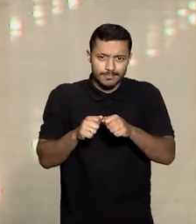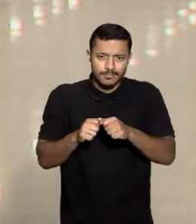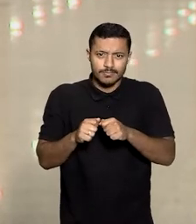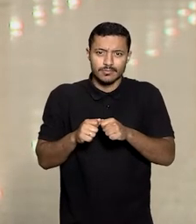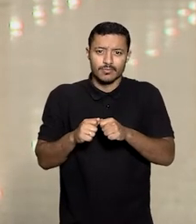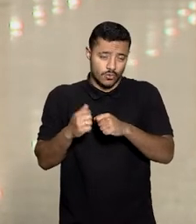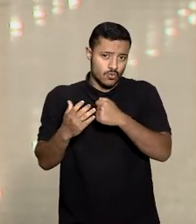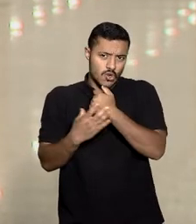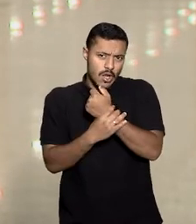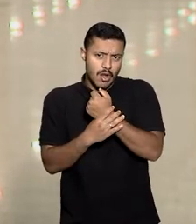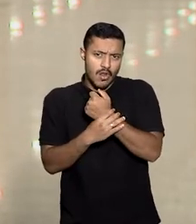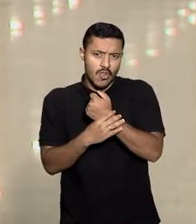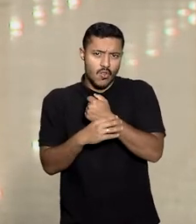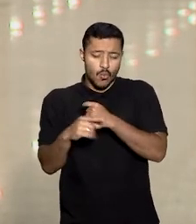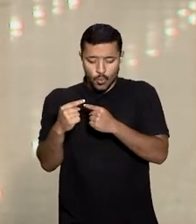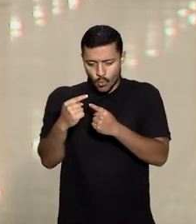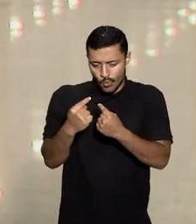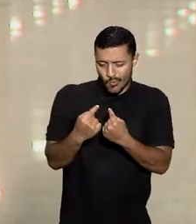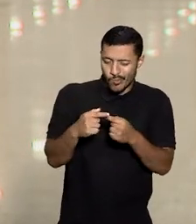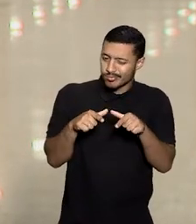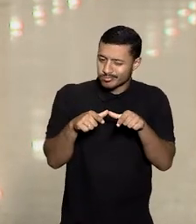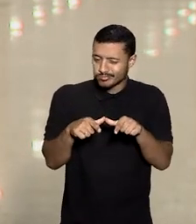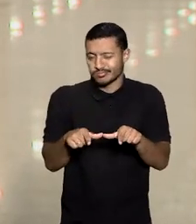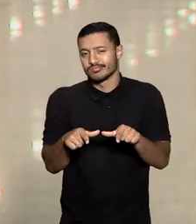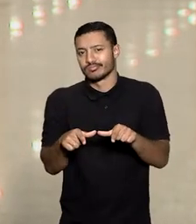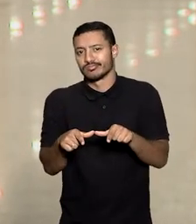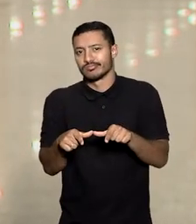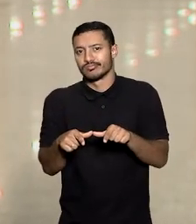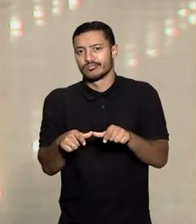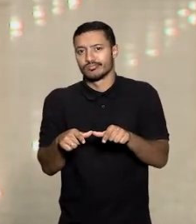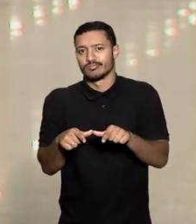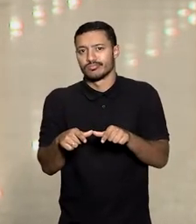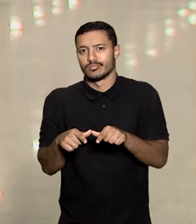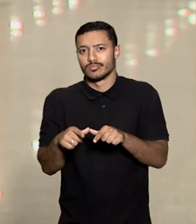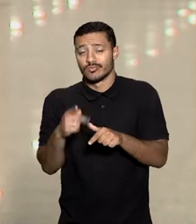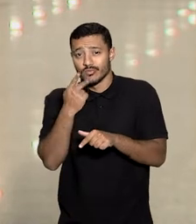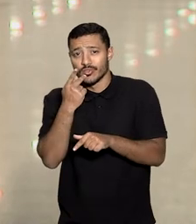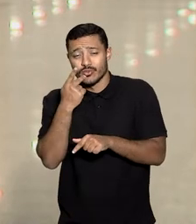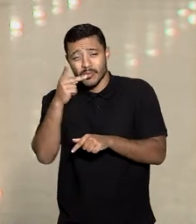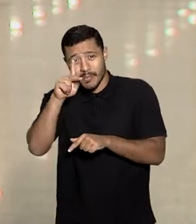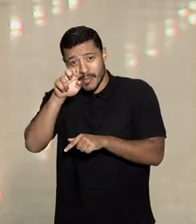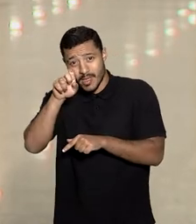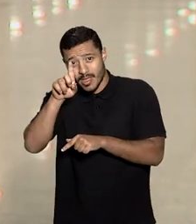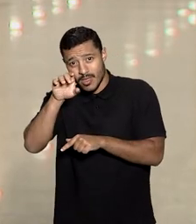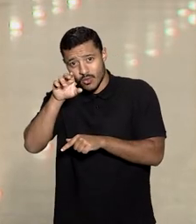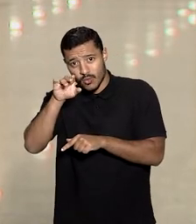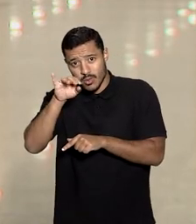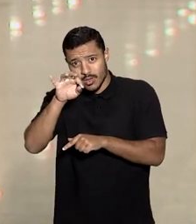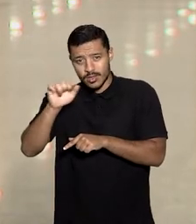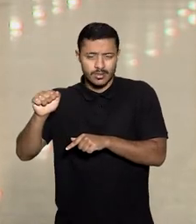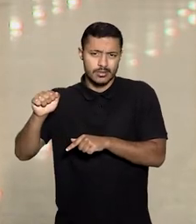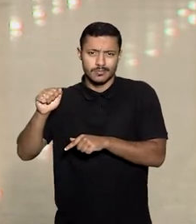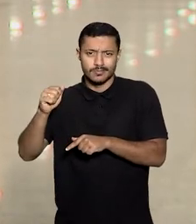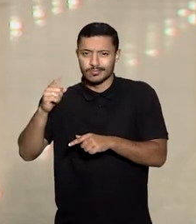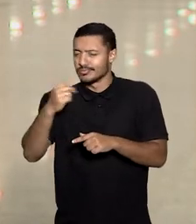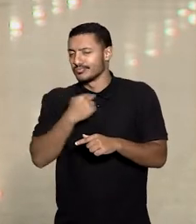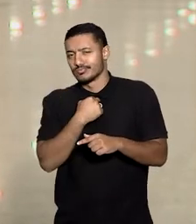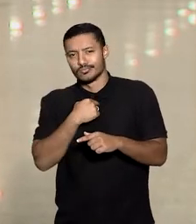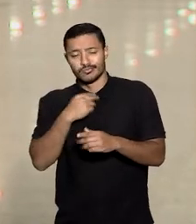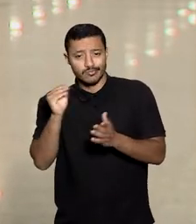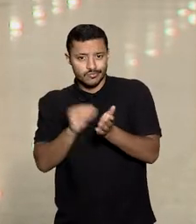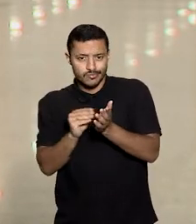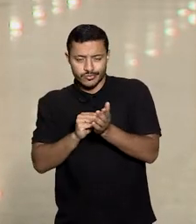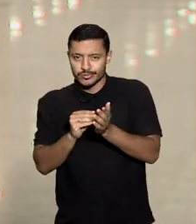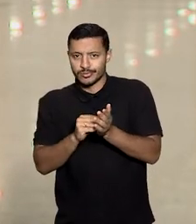por uma segurada contra a operadora de saúde alegando que o PediaSuite seria imprecedível para o tratamento de